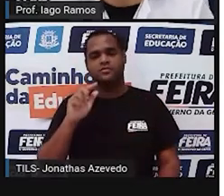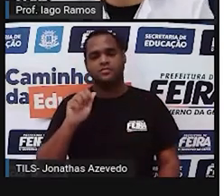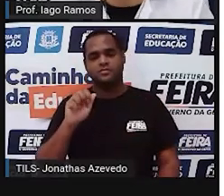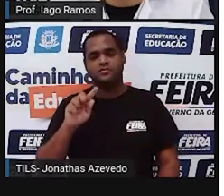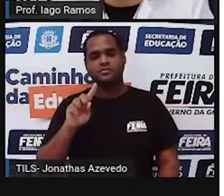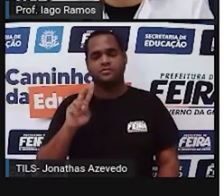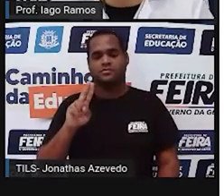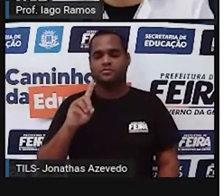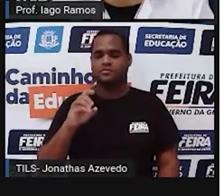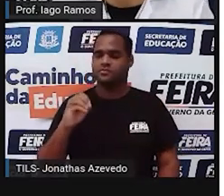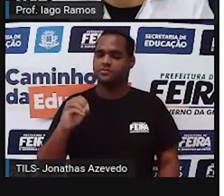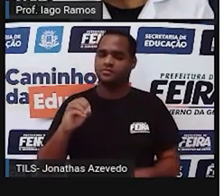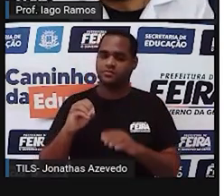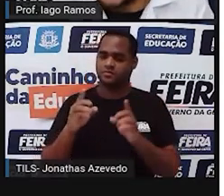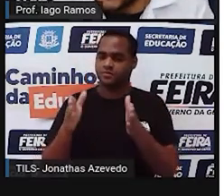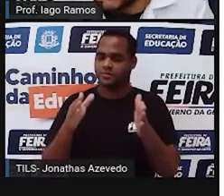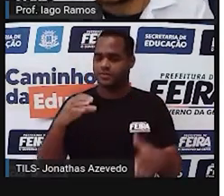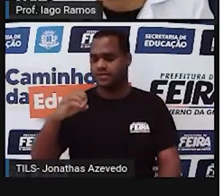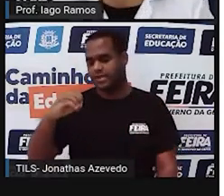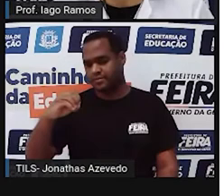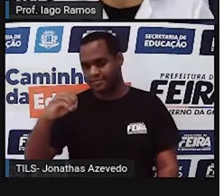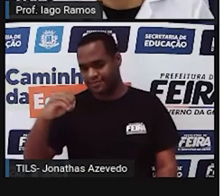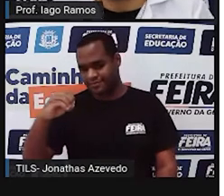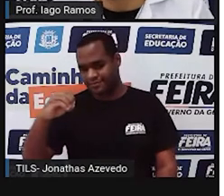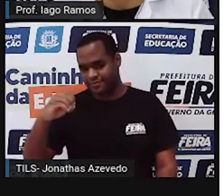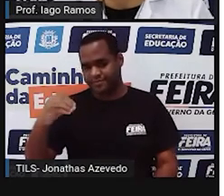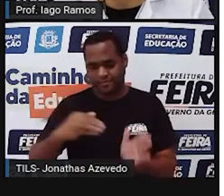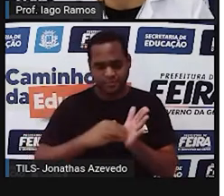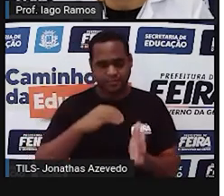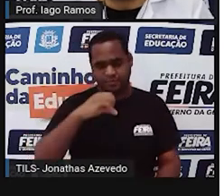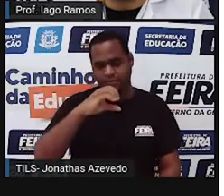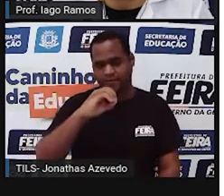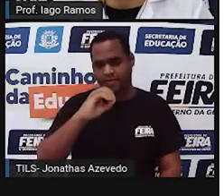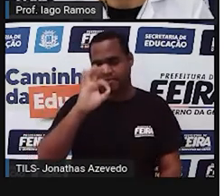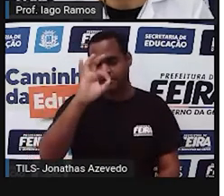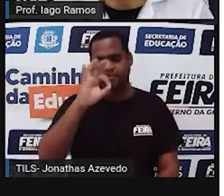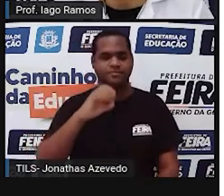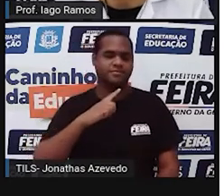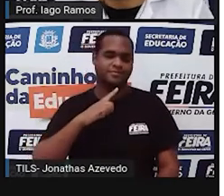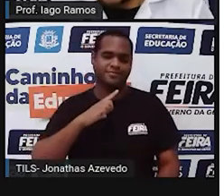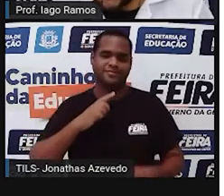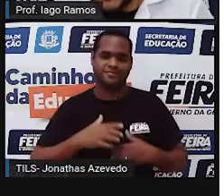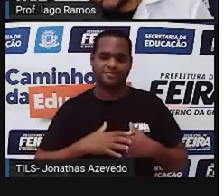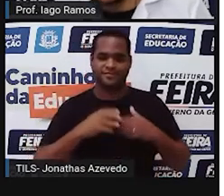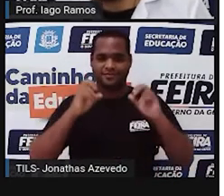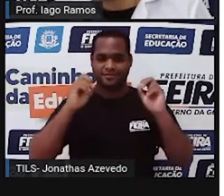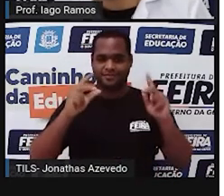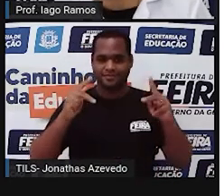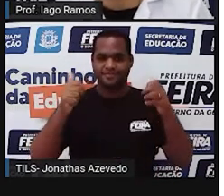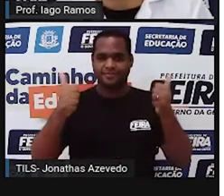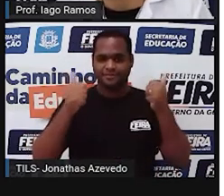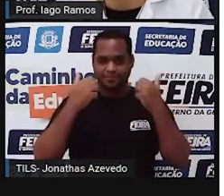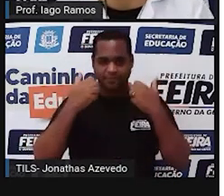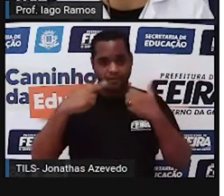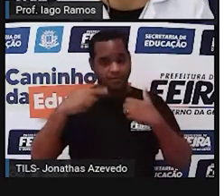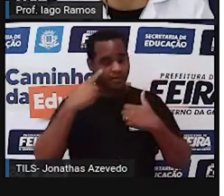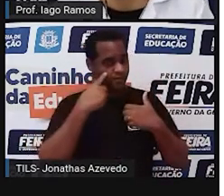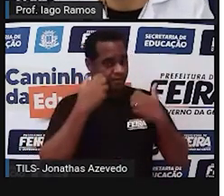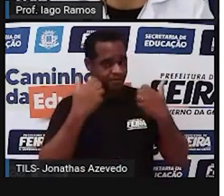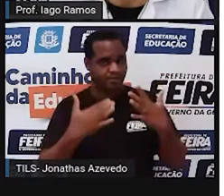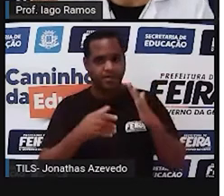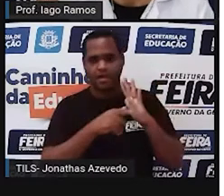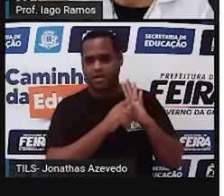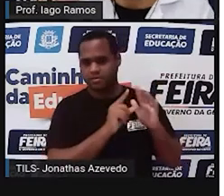São ângulos que estão entre 0 graus e 90 graus, tá bom? Essas coisas também a gente viu em aulas